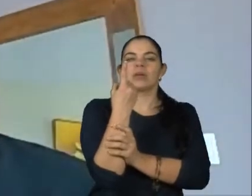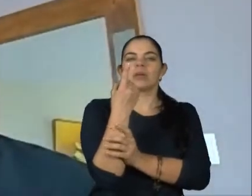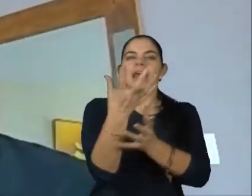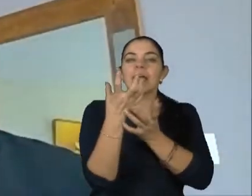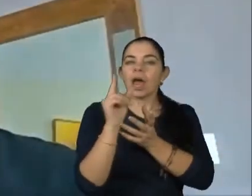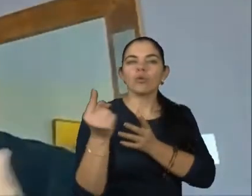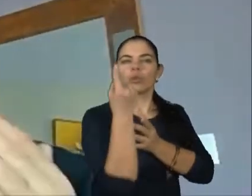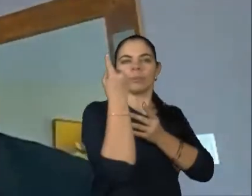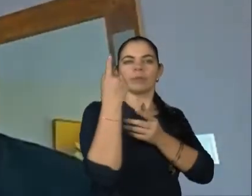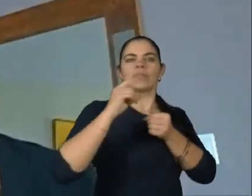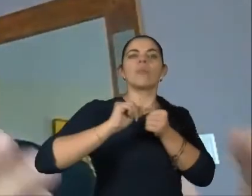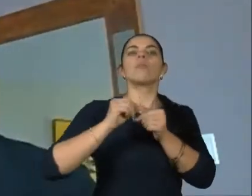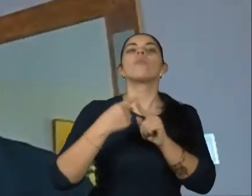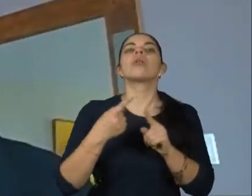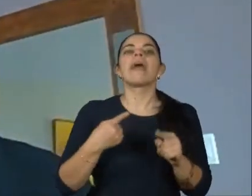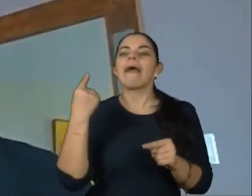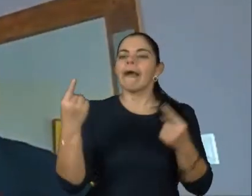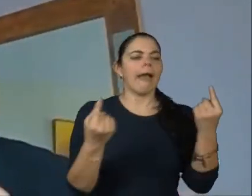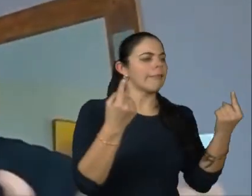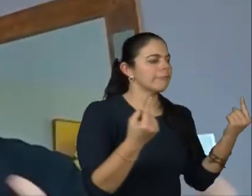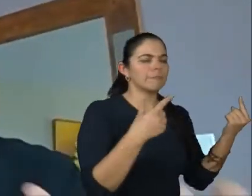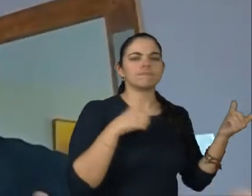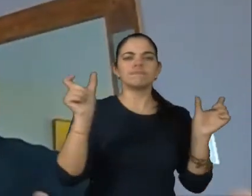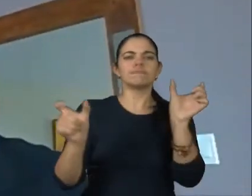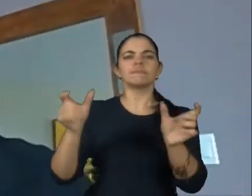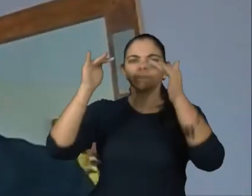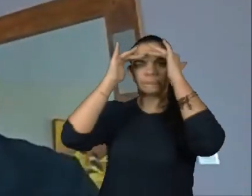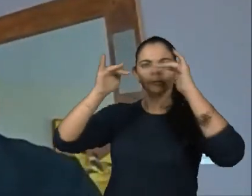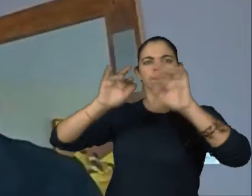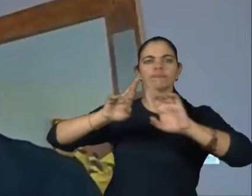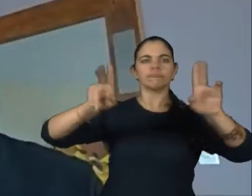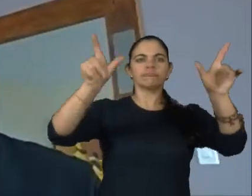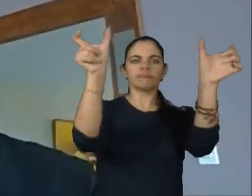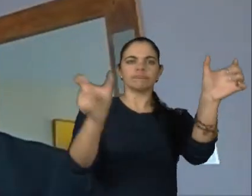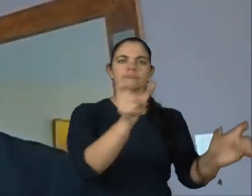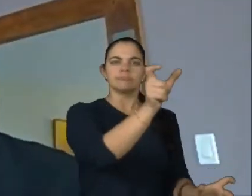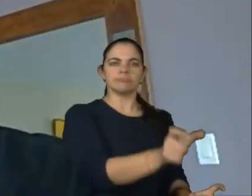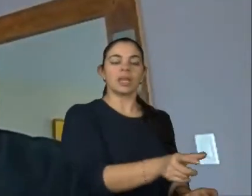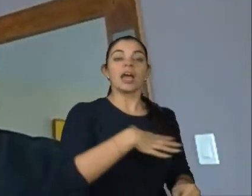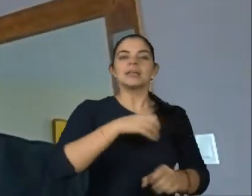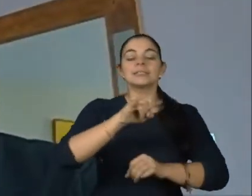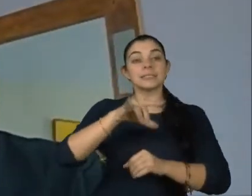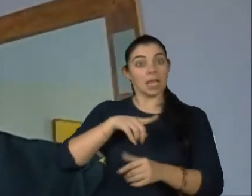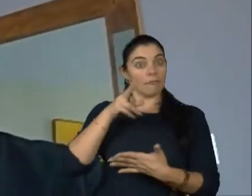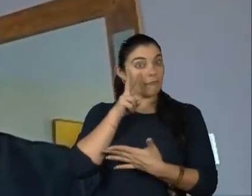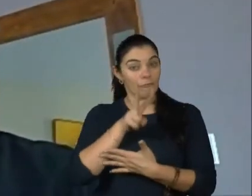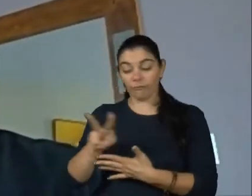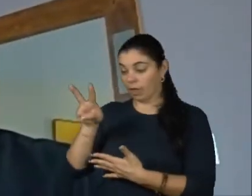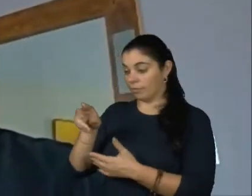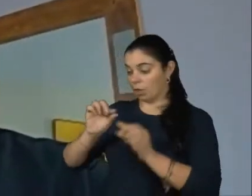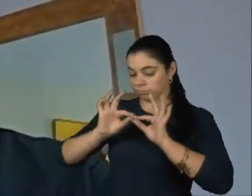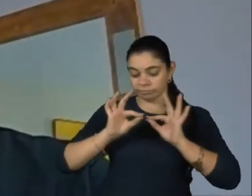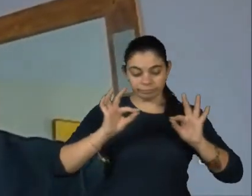autonomia? O que cada um puder ter, respeitando a individualidade. E isso, se a gente navegar na linha do